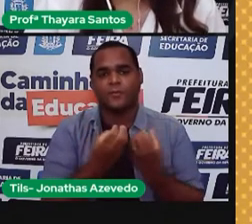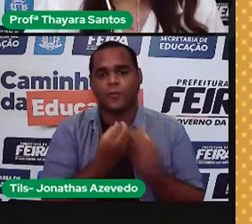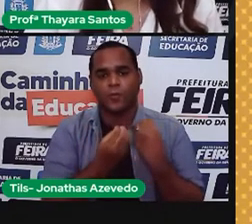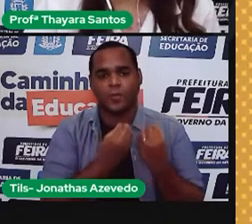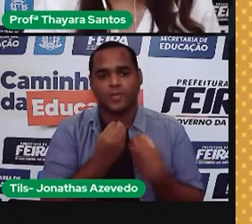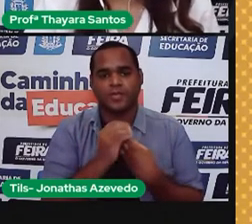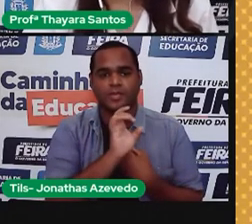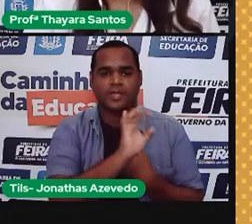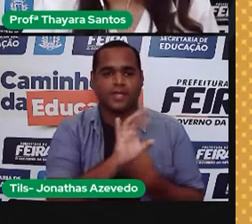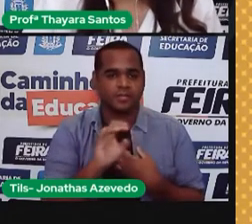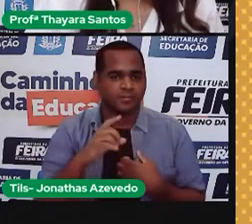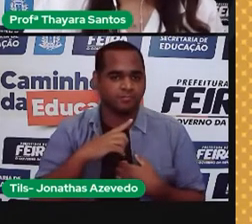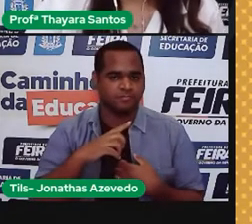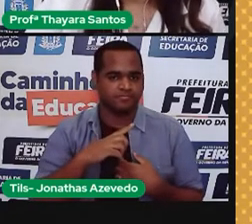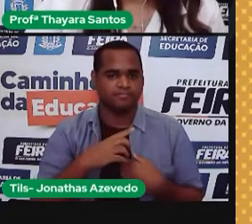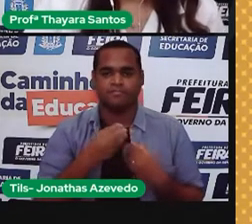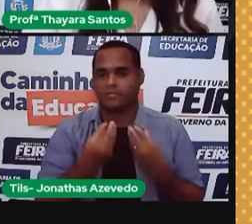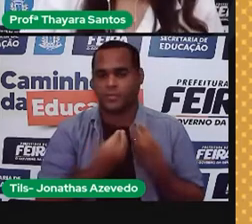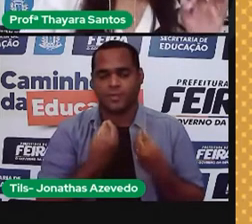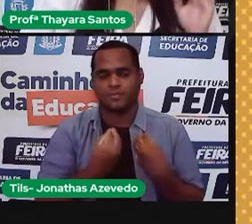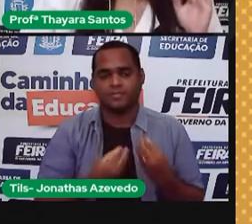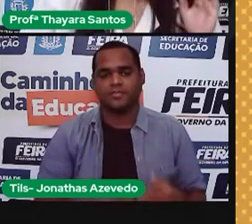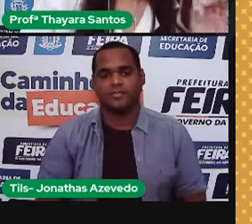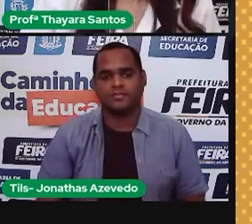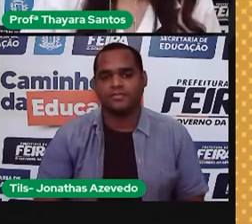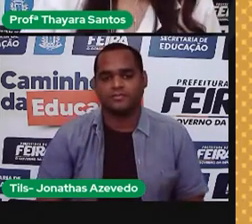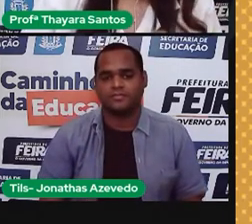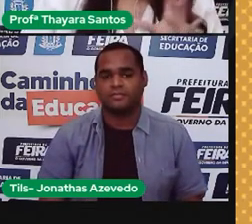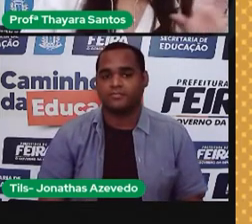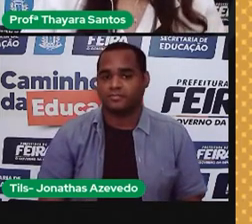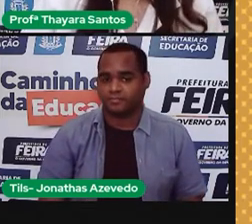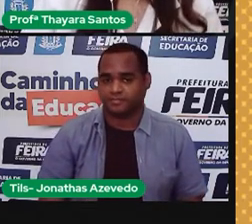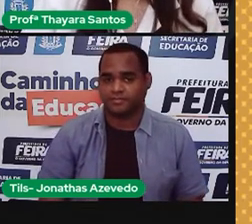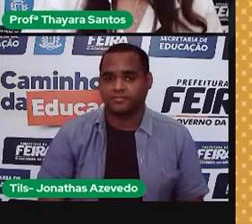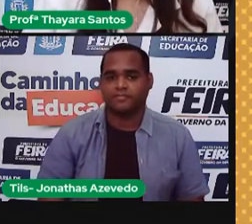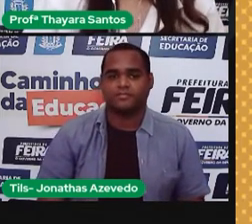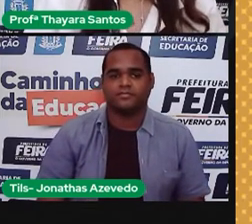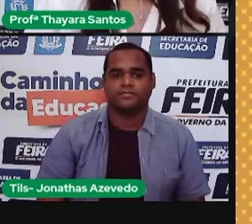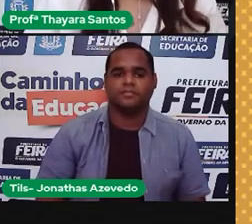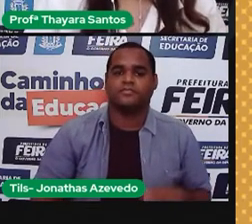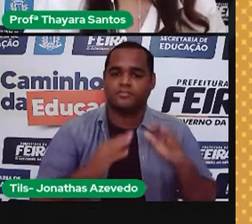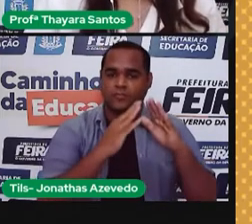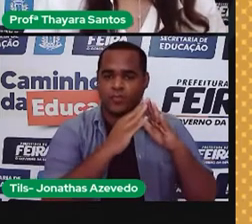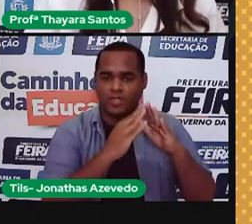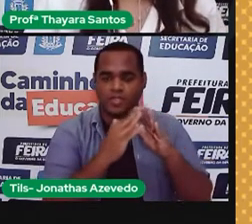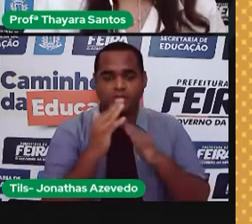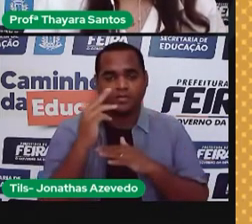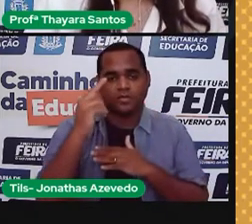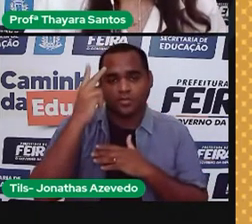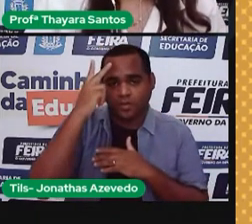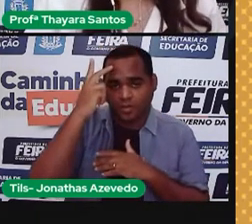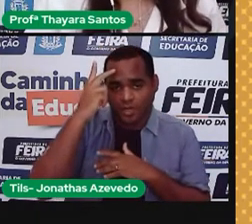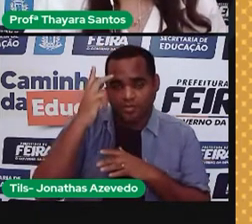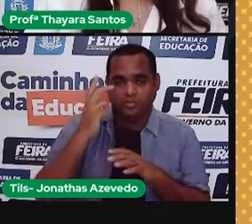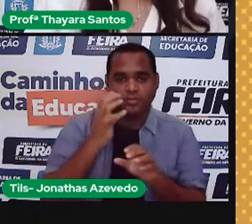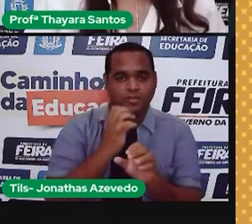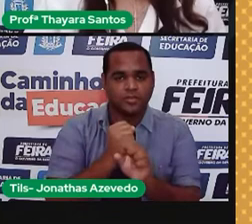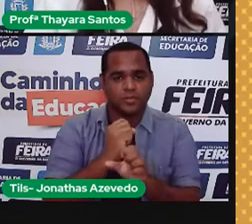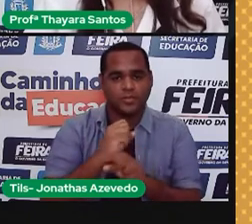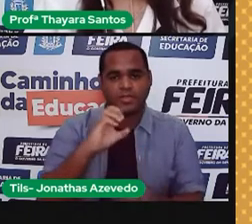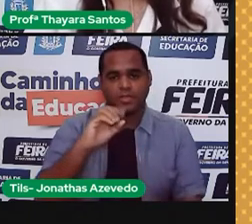valor de cada quilowatts hora que a gente consome. Então, numa casa, o valor é fixo, 0